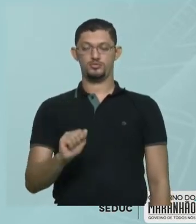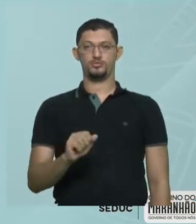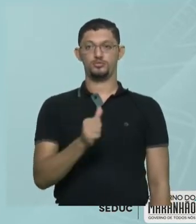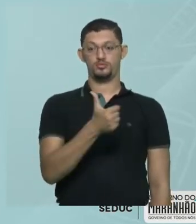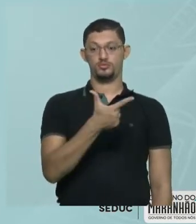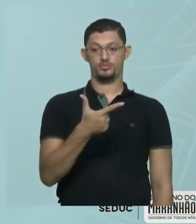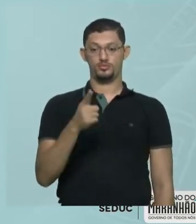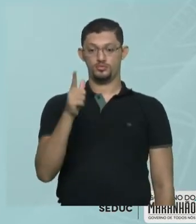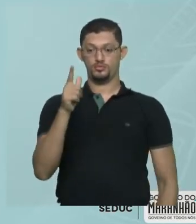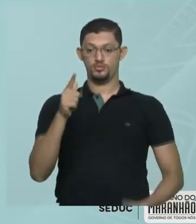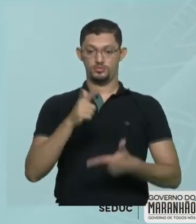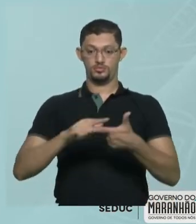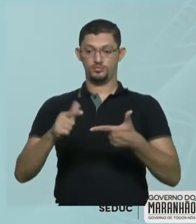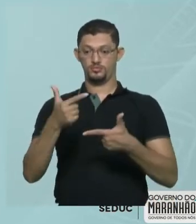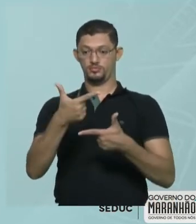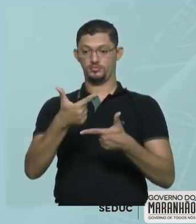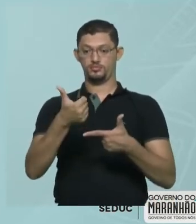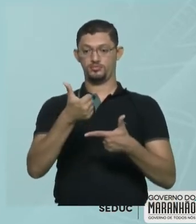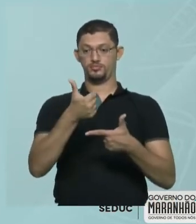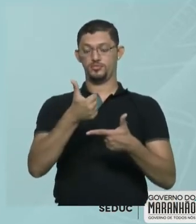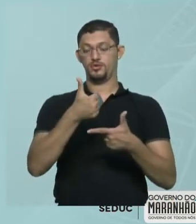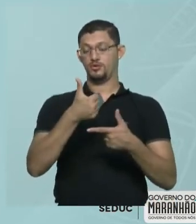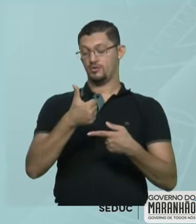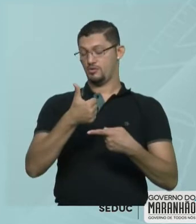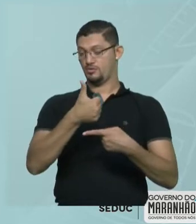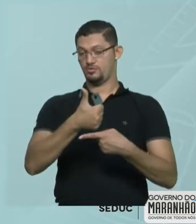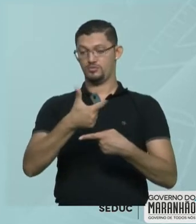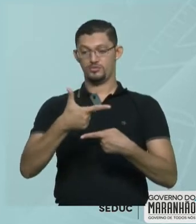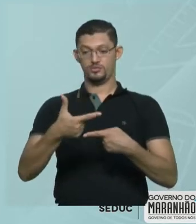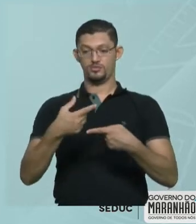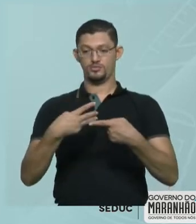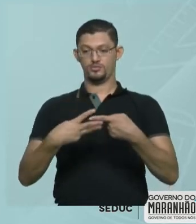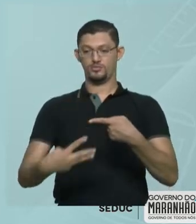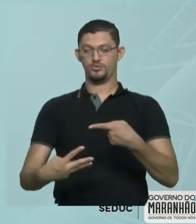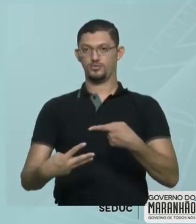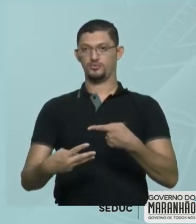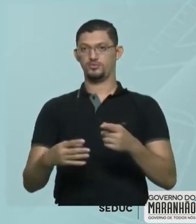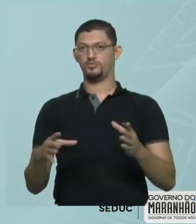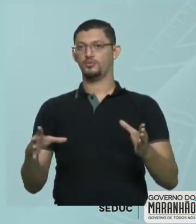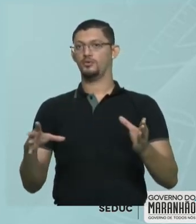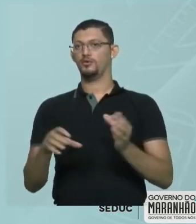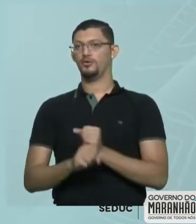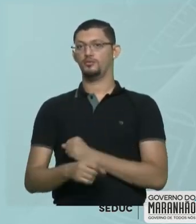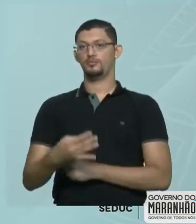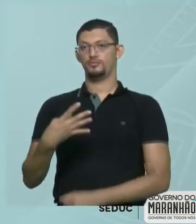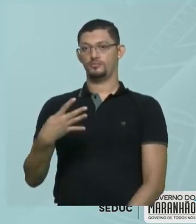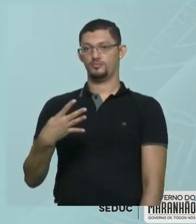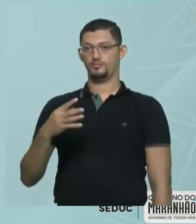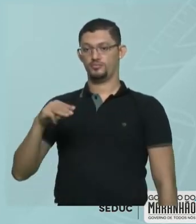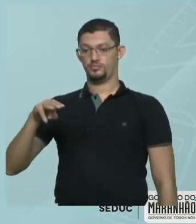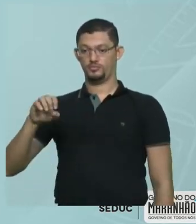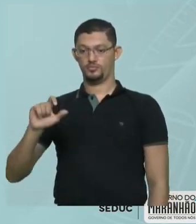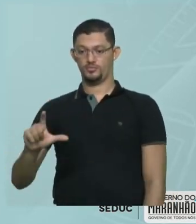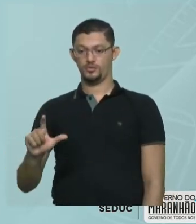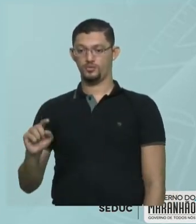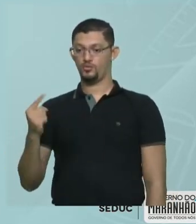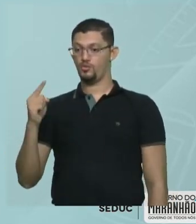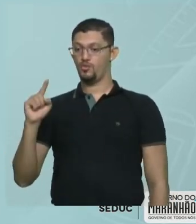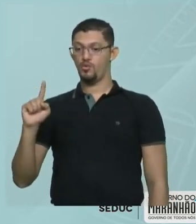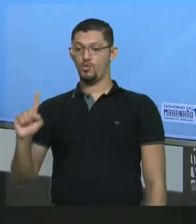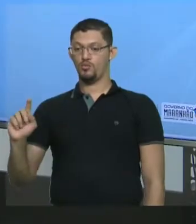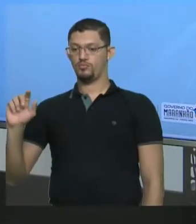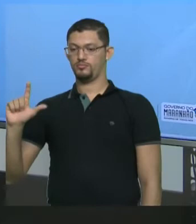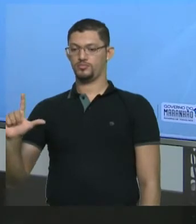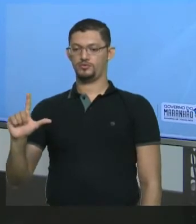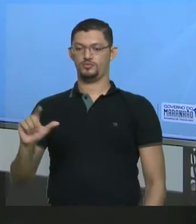solução em mol por litro, ou melhor, a concentração molar é de 4 mols por litro. A cada litro da